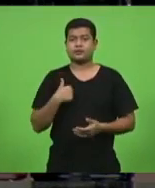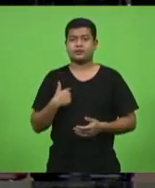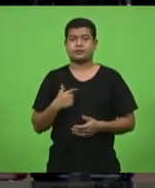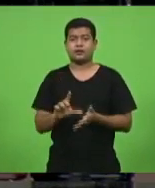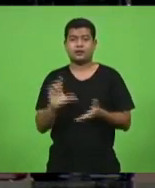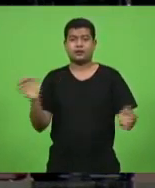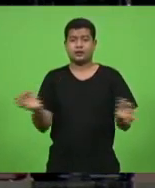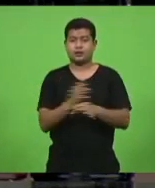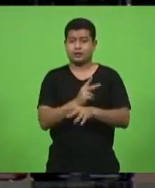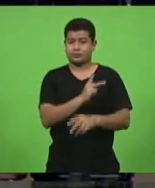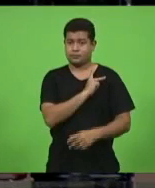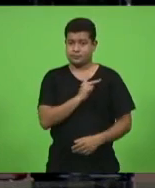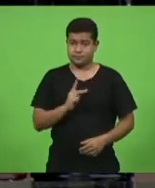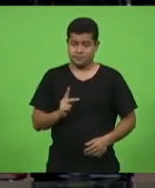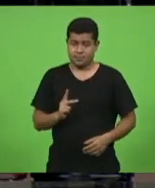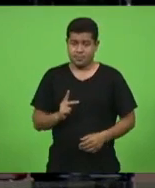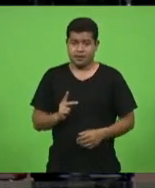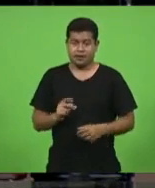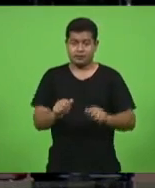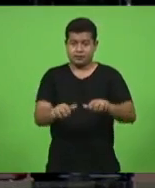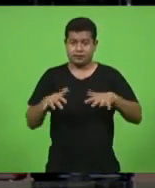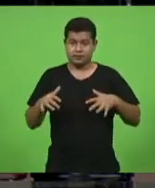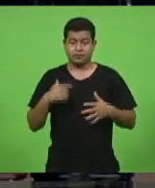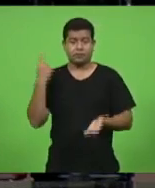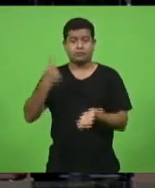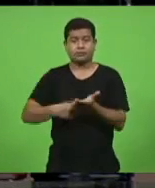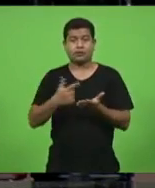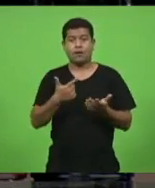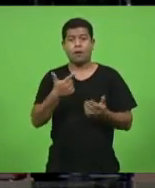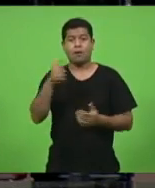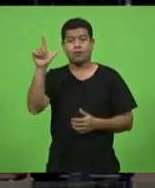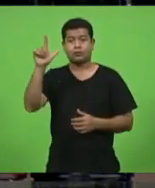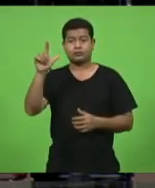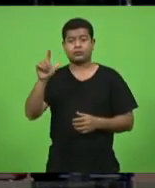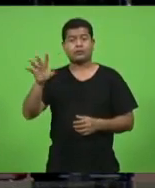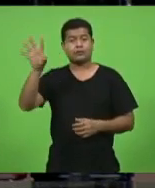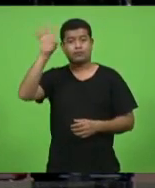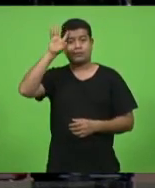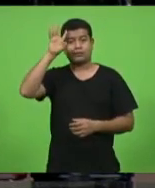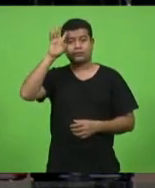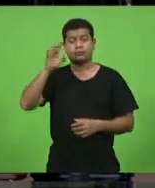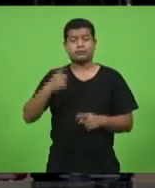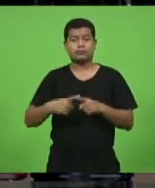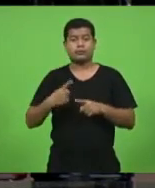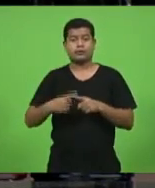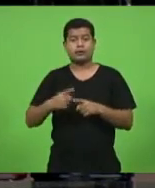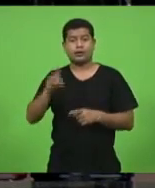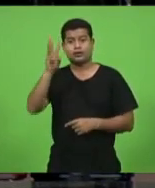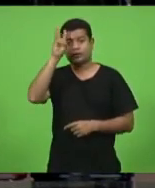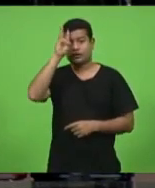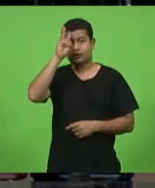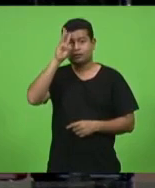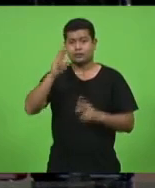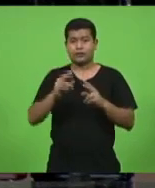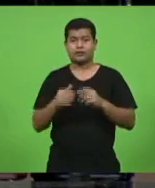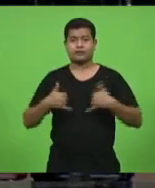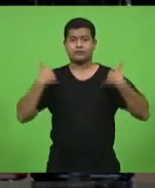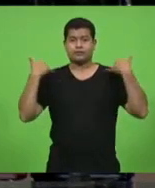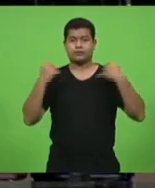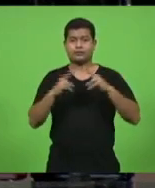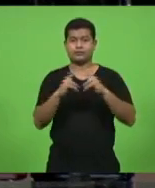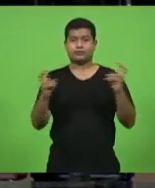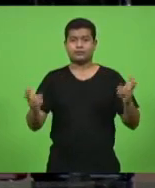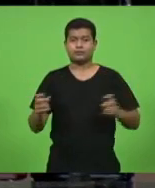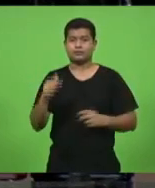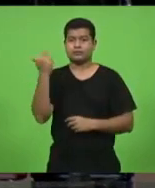encerrar a sessão convoca outra sessão ordinária para quarta-feira senhores deputados terça-feira por ser aniversário de Florianópolis não teremos